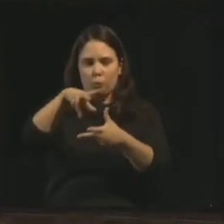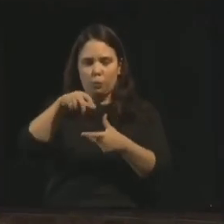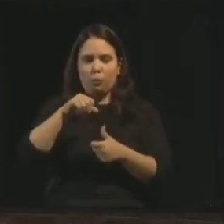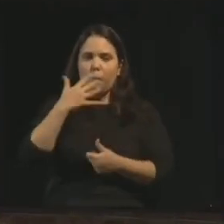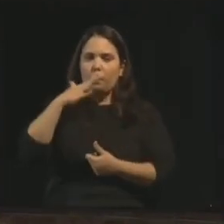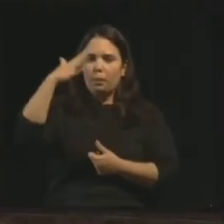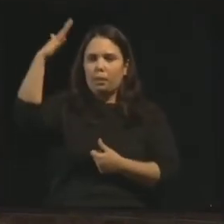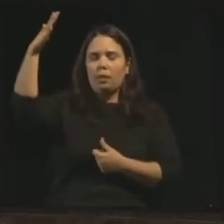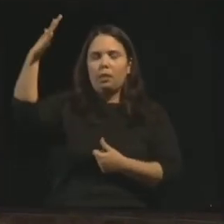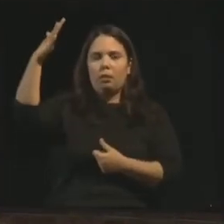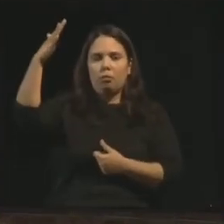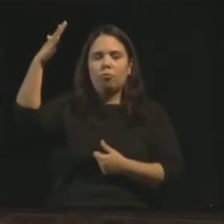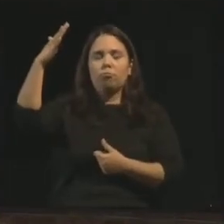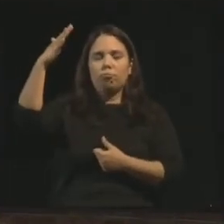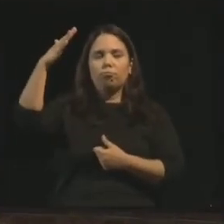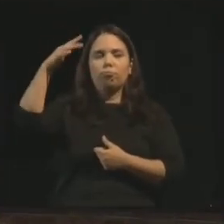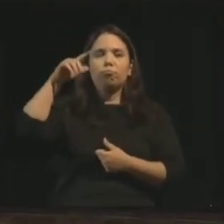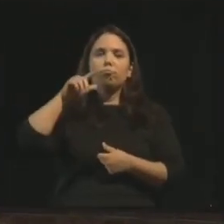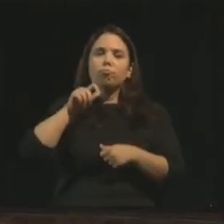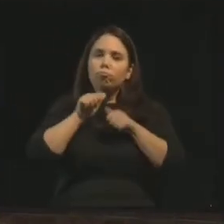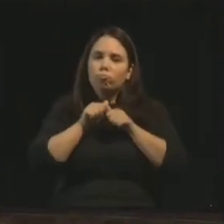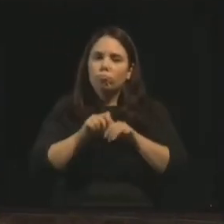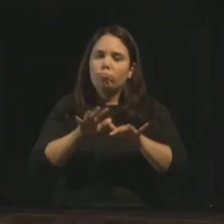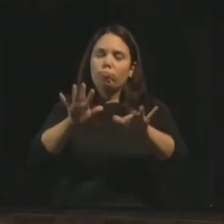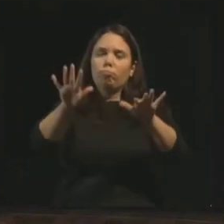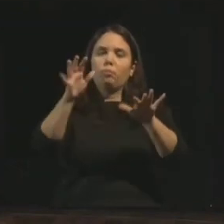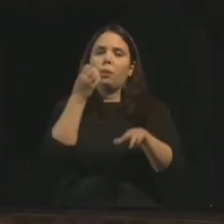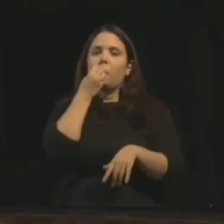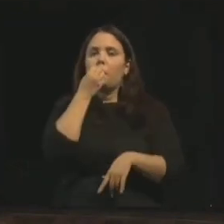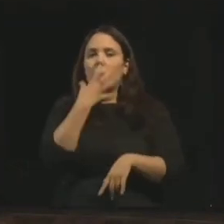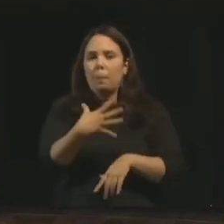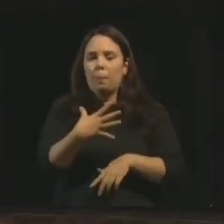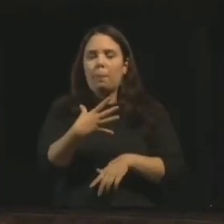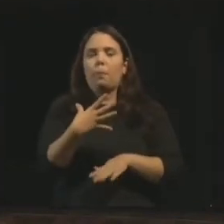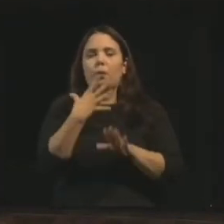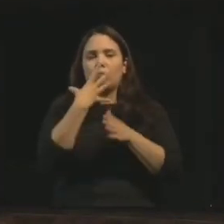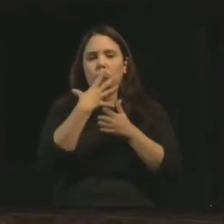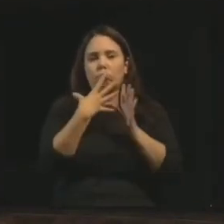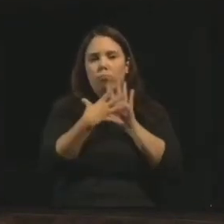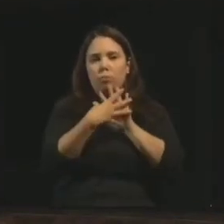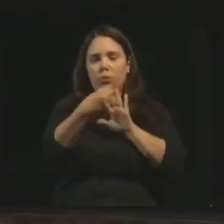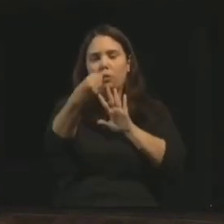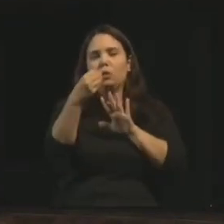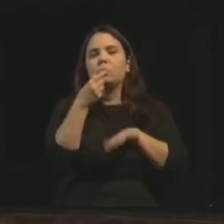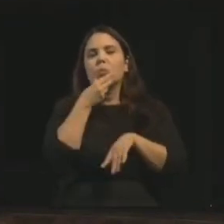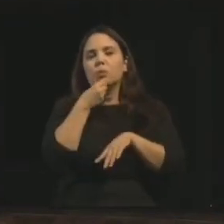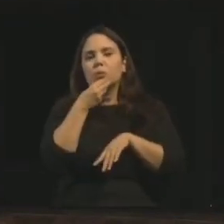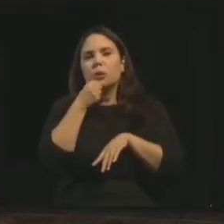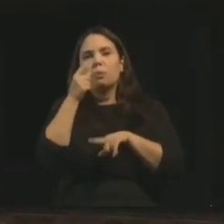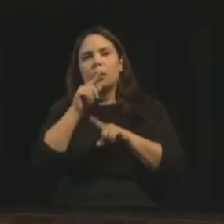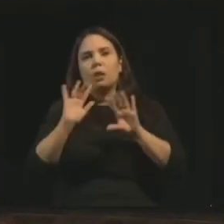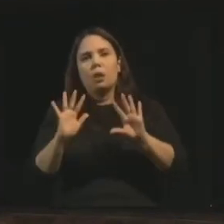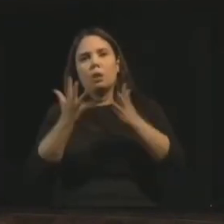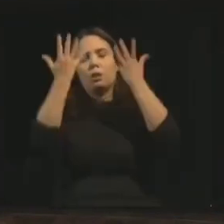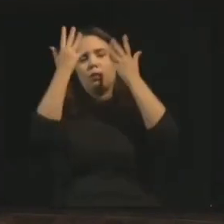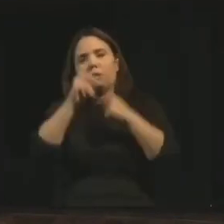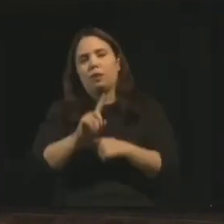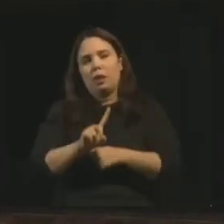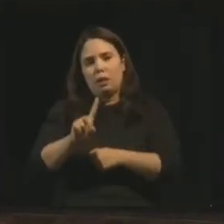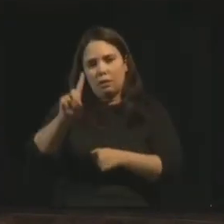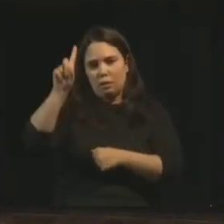Brilhe a vossa luz e resplandeço vossas boas obras diante dos homens para que eles glorifiquem a Deus,